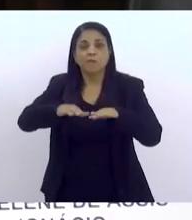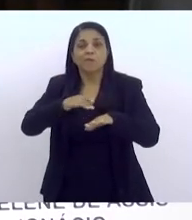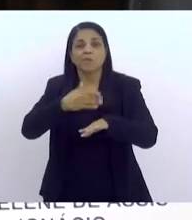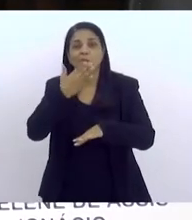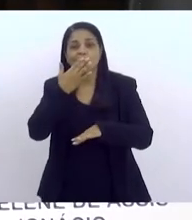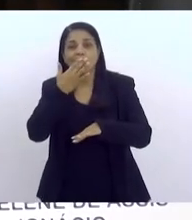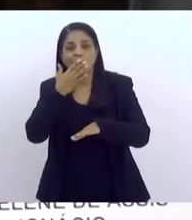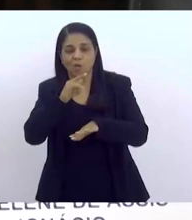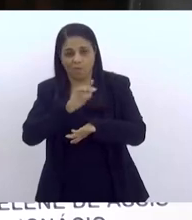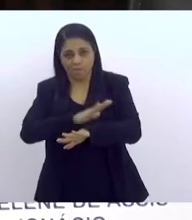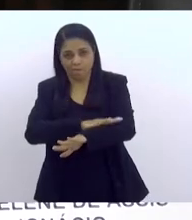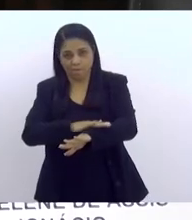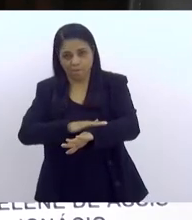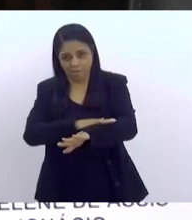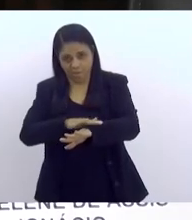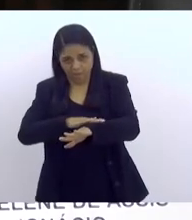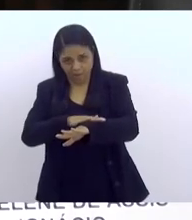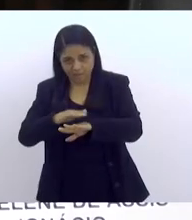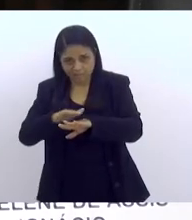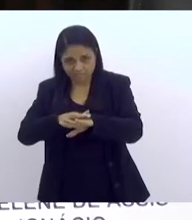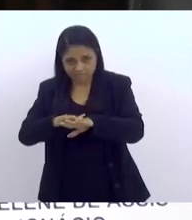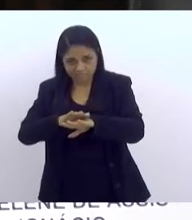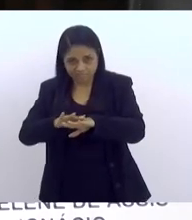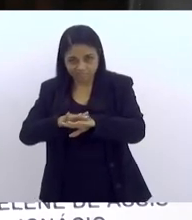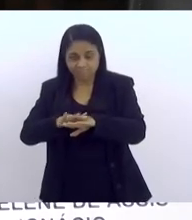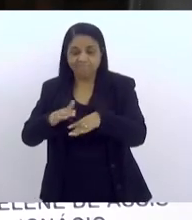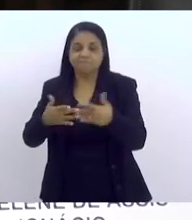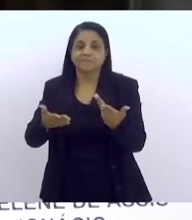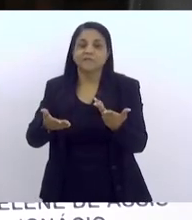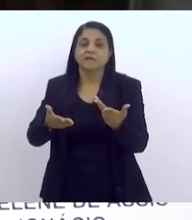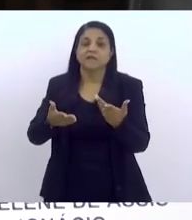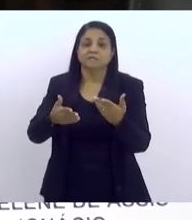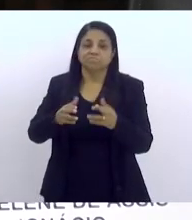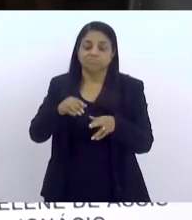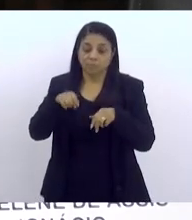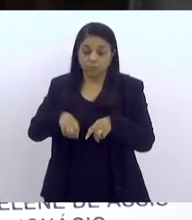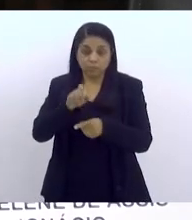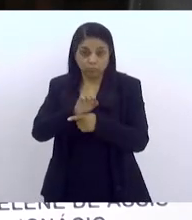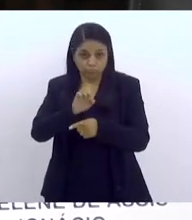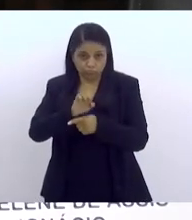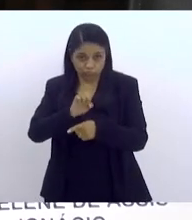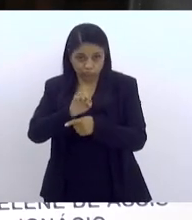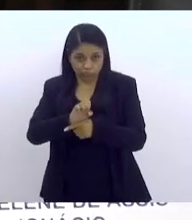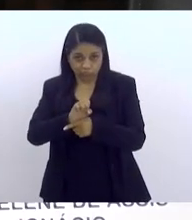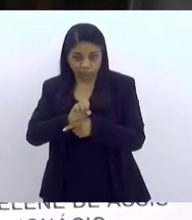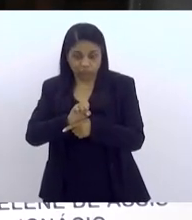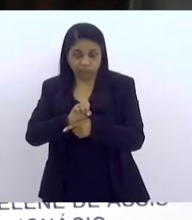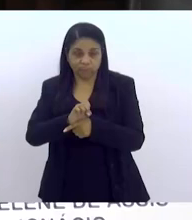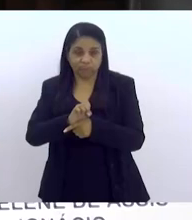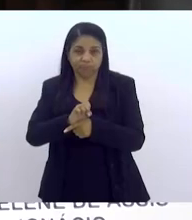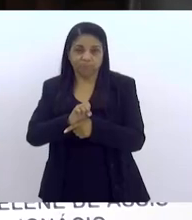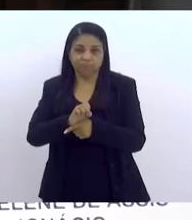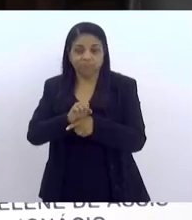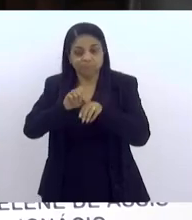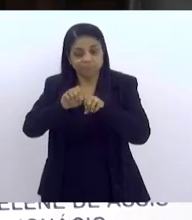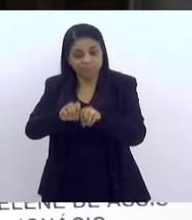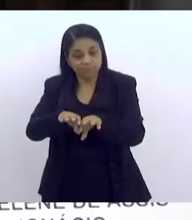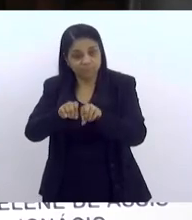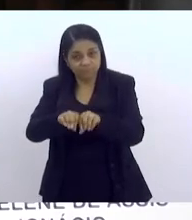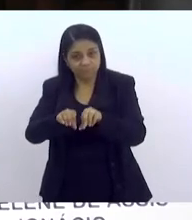Eu posso dizer que esse estado oferece educação diferenciada para pessoas que